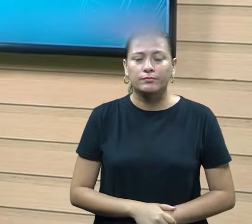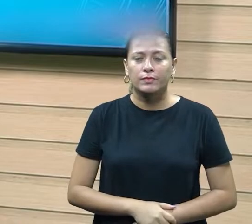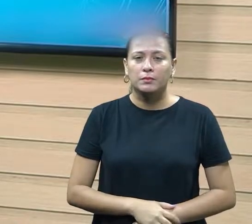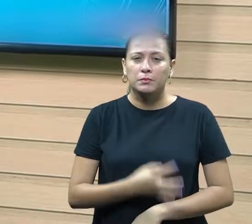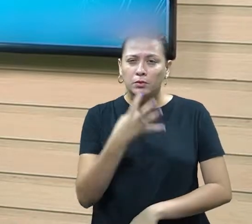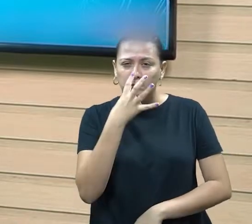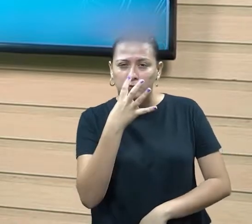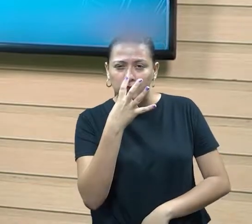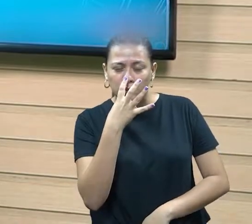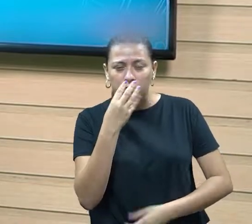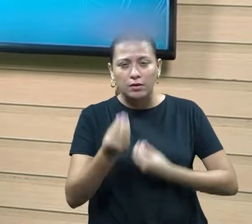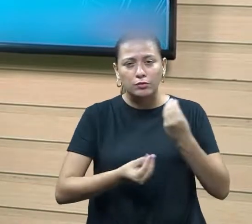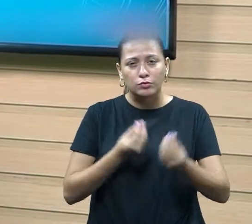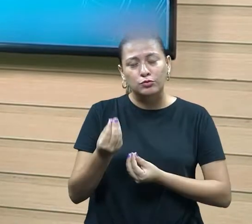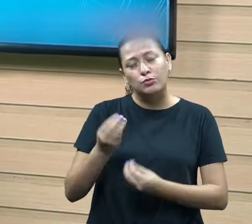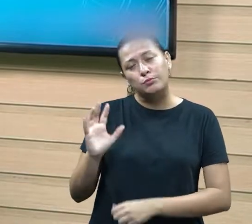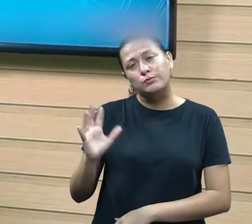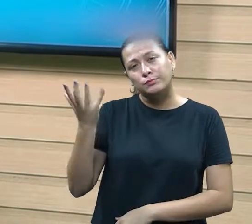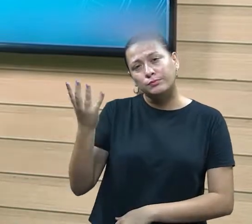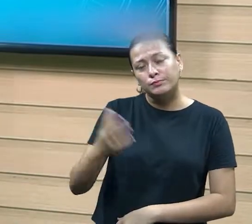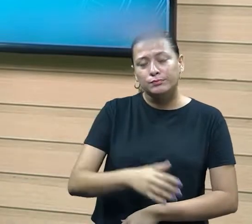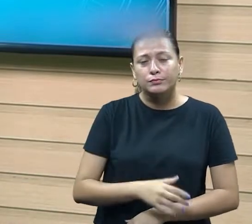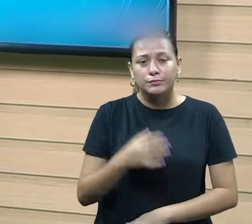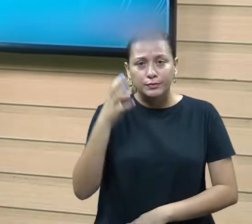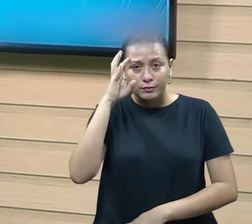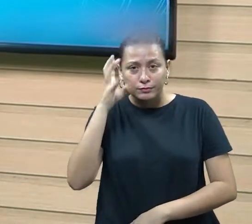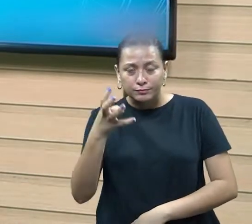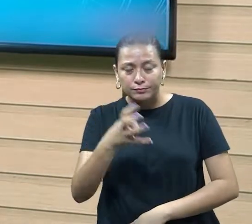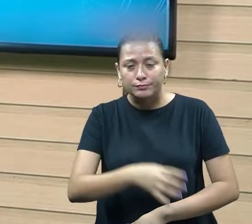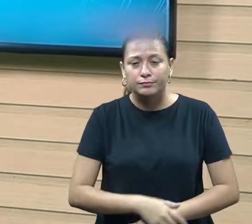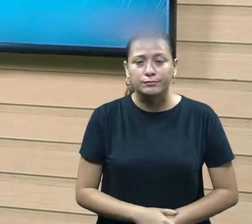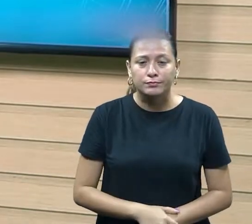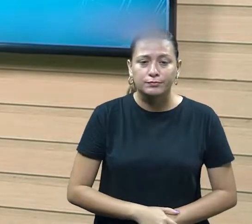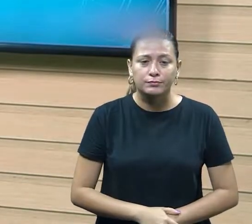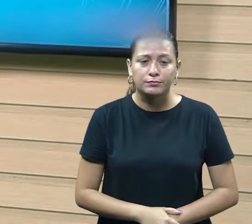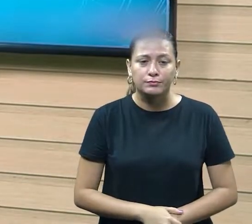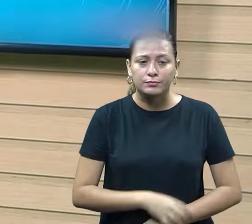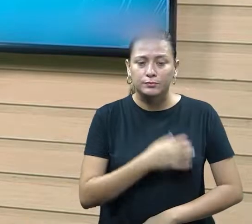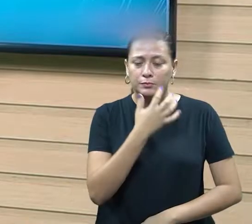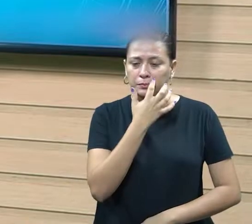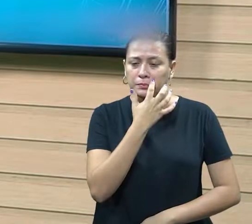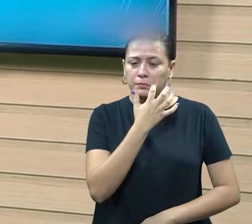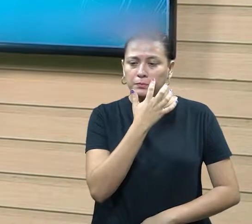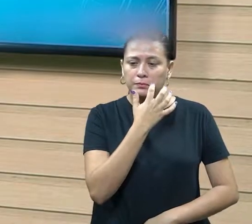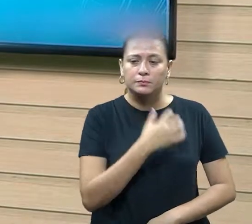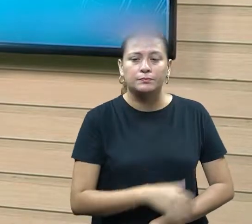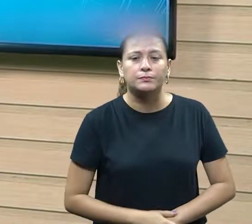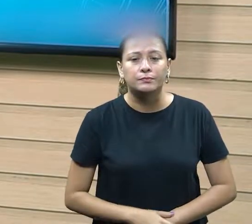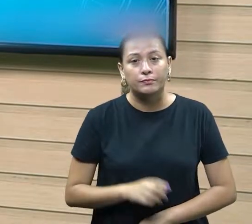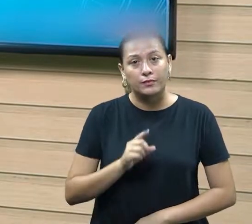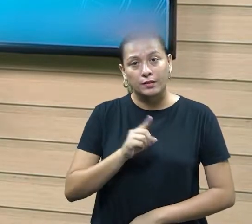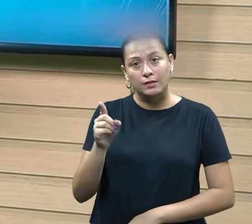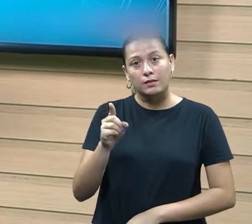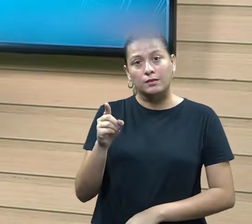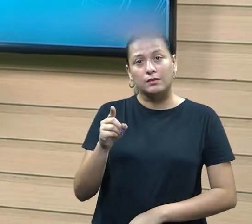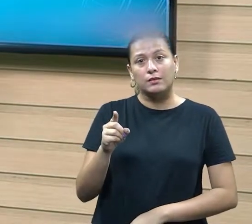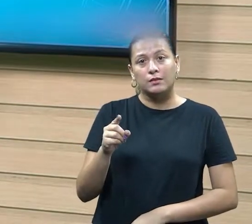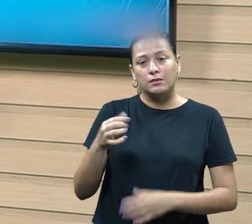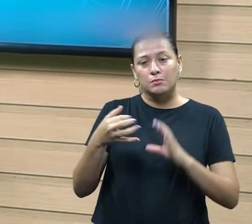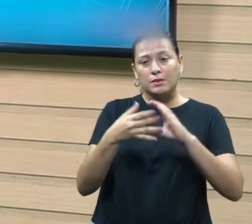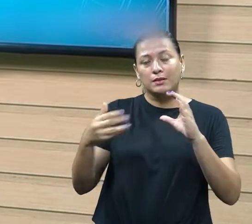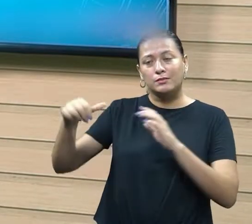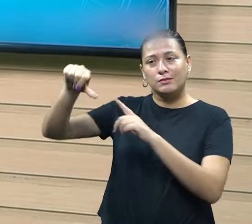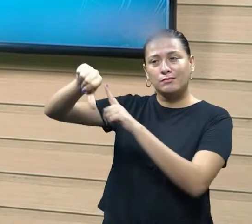não. Mas vamos analisar aquilo e saber como resolver. Então, o analítico, ele tem, vamos dizer que tem esse ponto frágil,